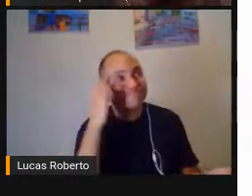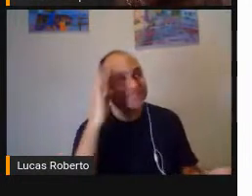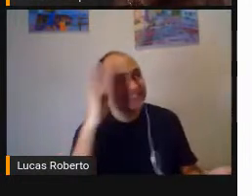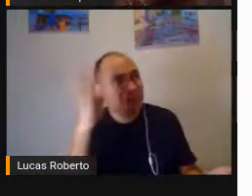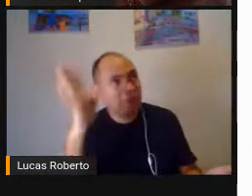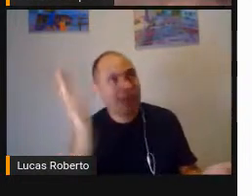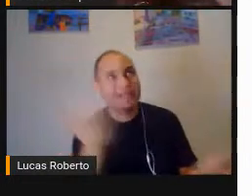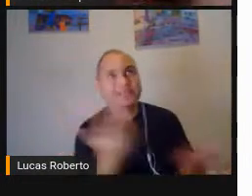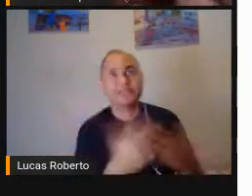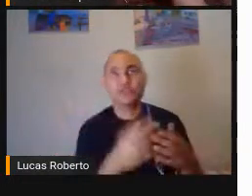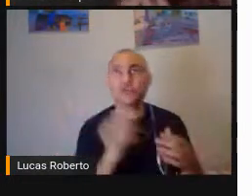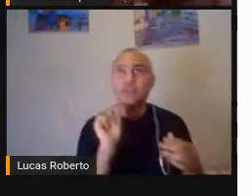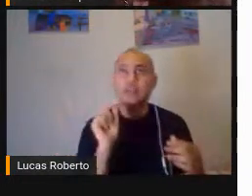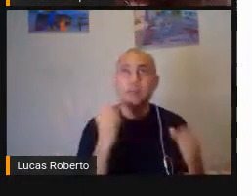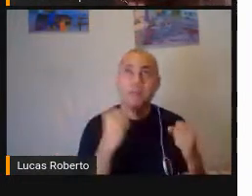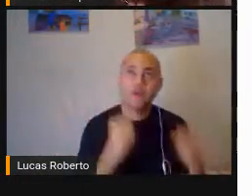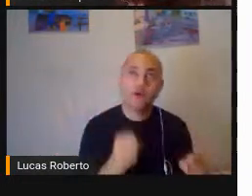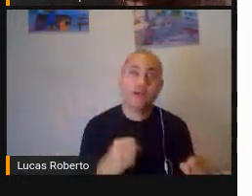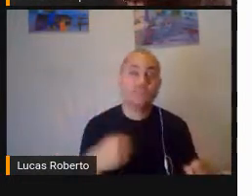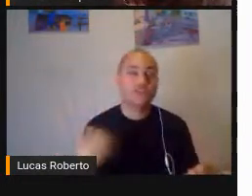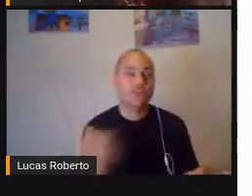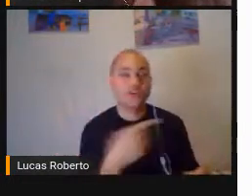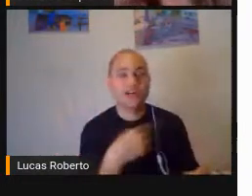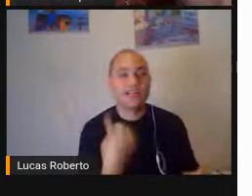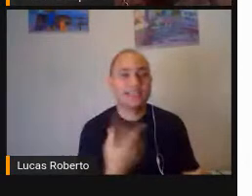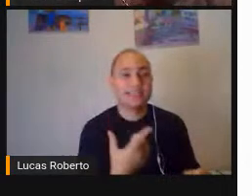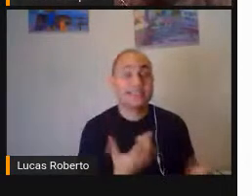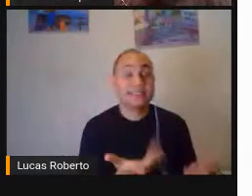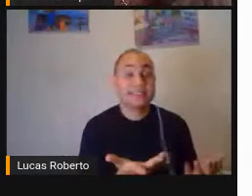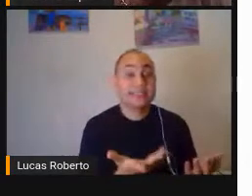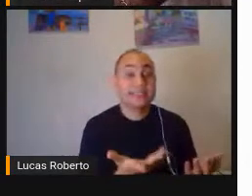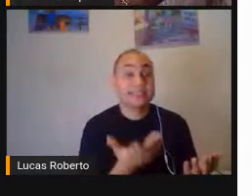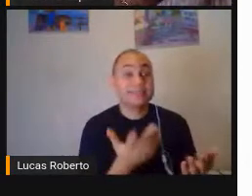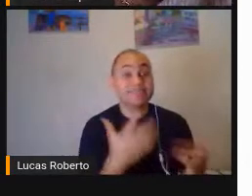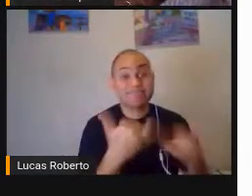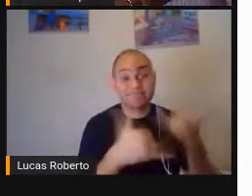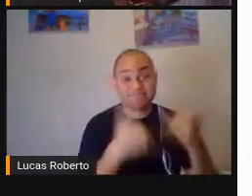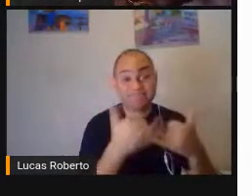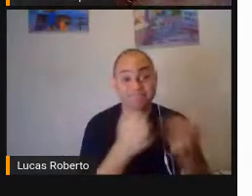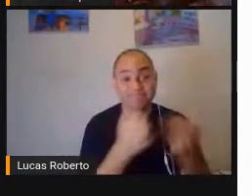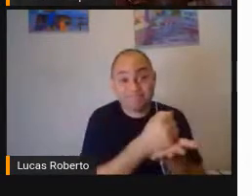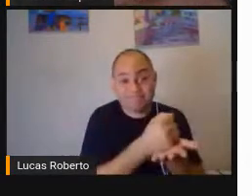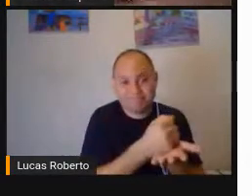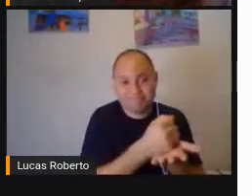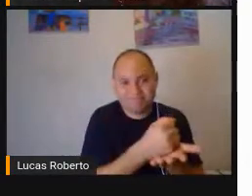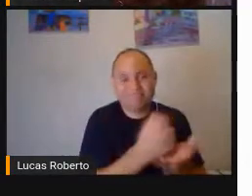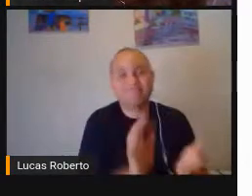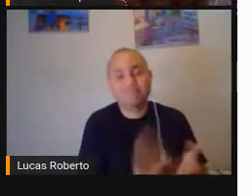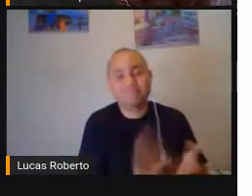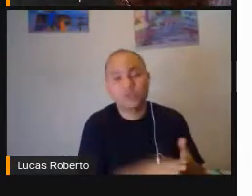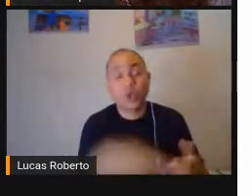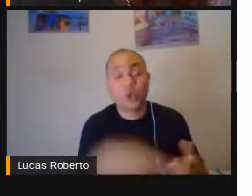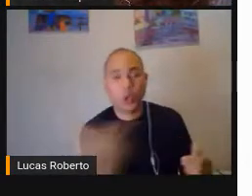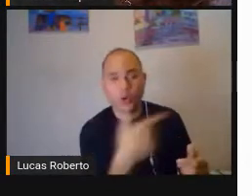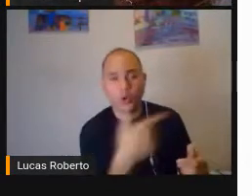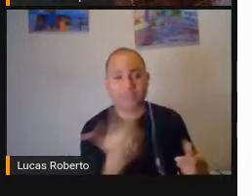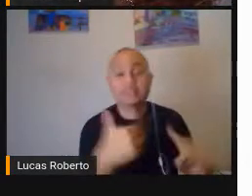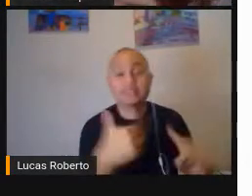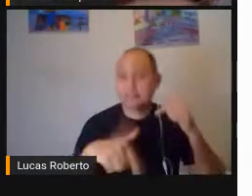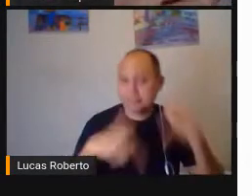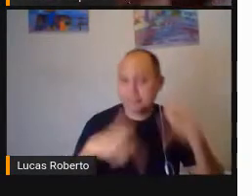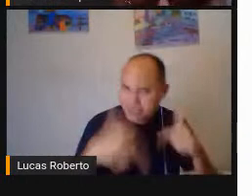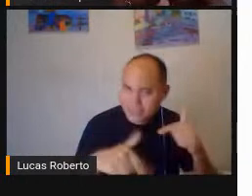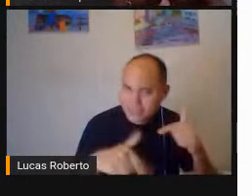traz É a gamificação Nós trabalhamos Muito também Pessoal Em alguns processos Formativos